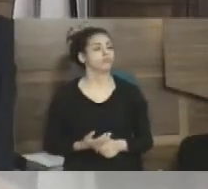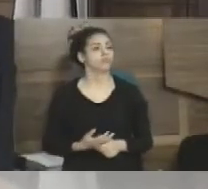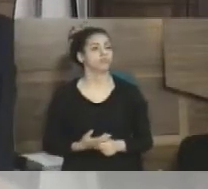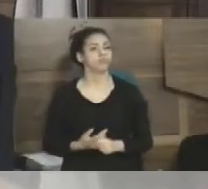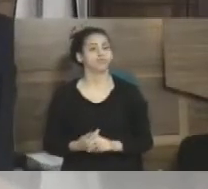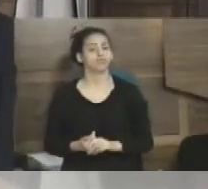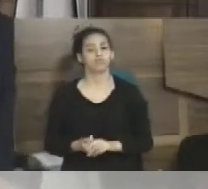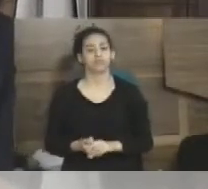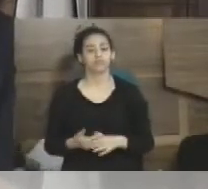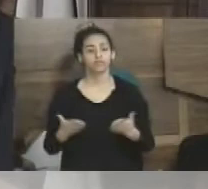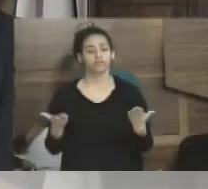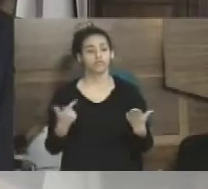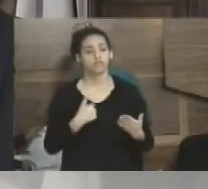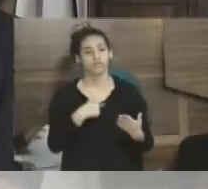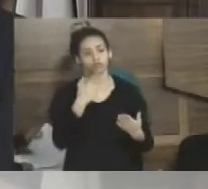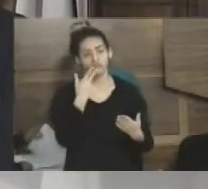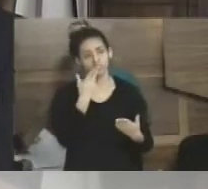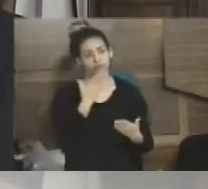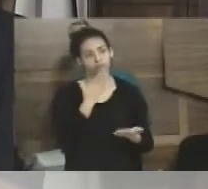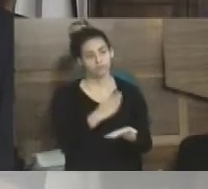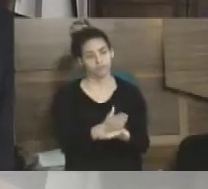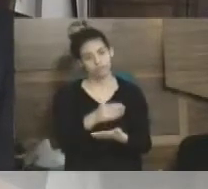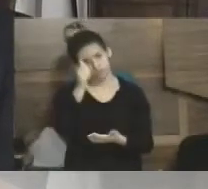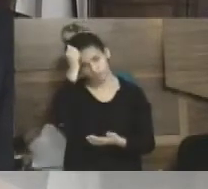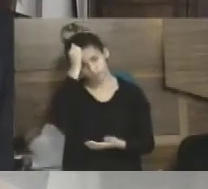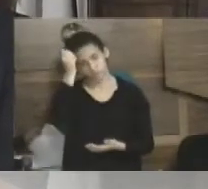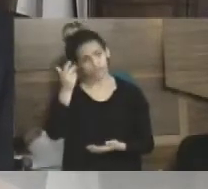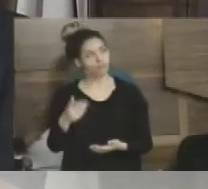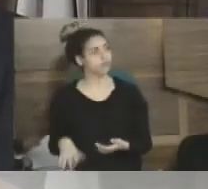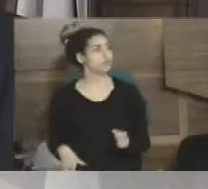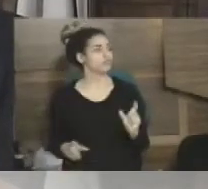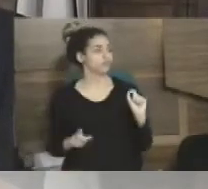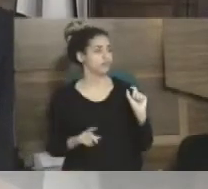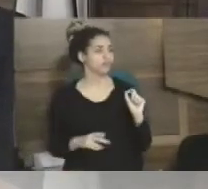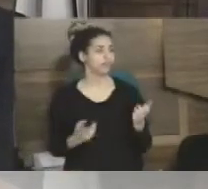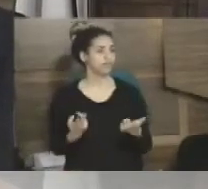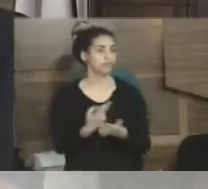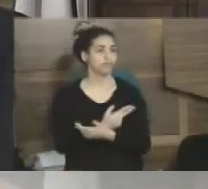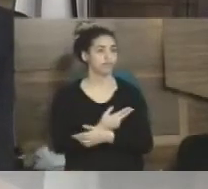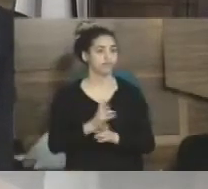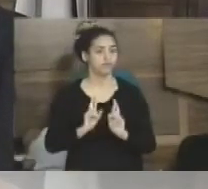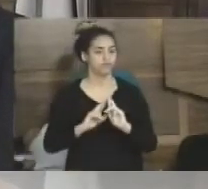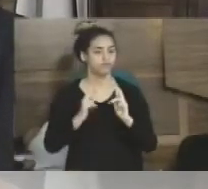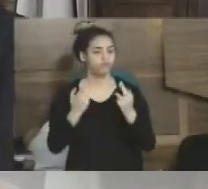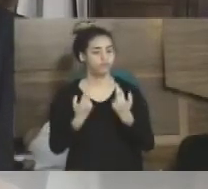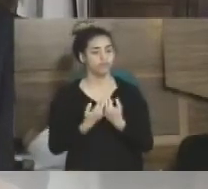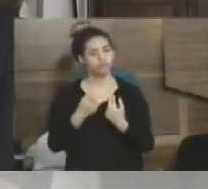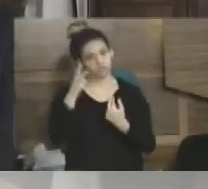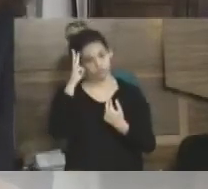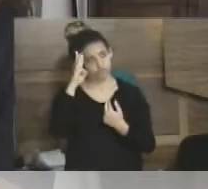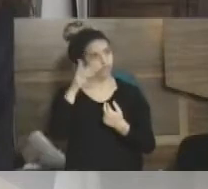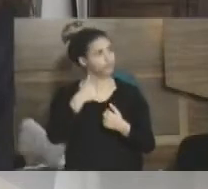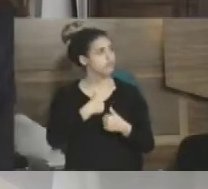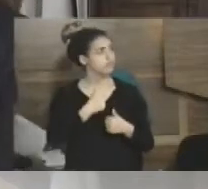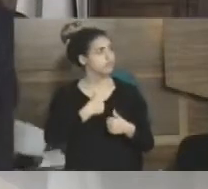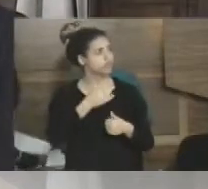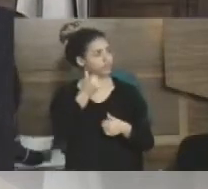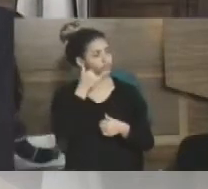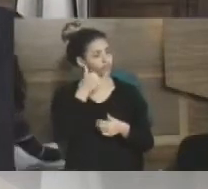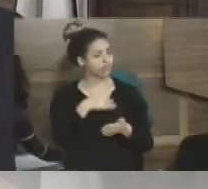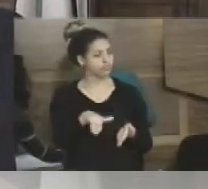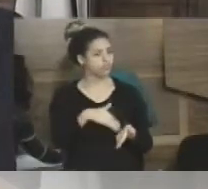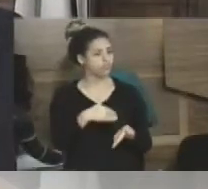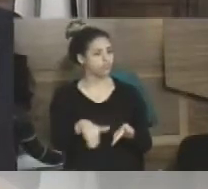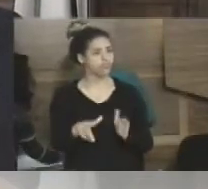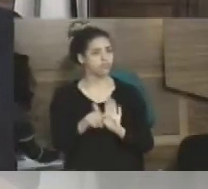Vou fazer minha meia-culpa à situação ocorrida na sessão de terça-feira, que eu mesma liguei para o nosso